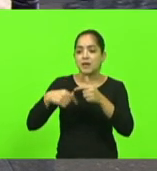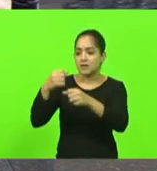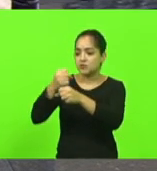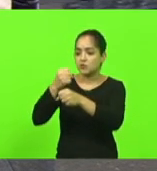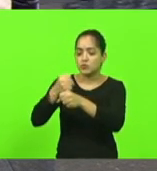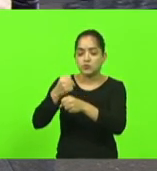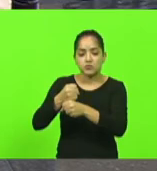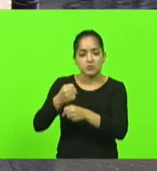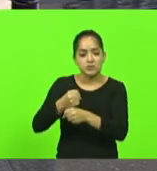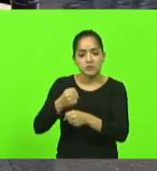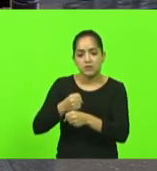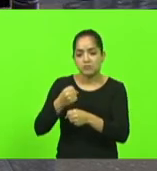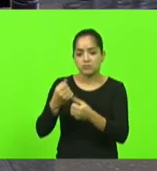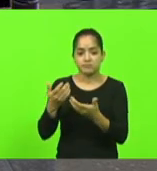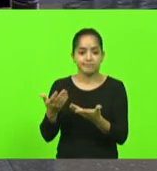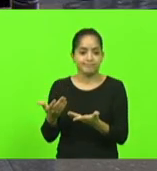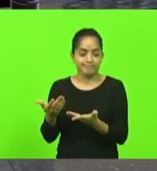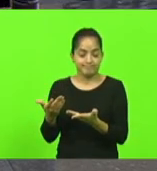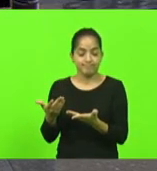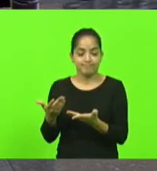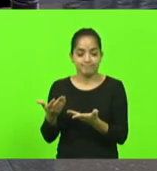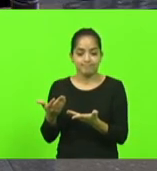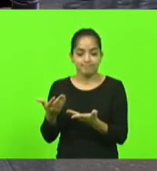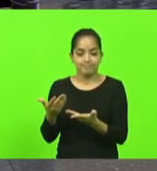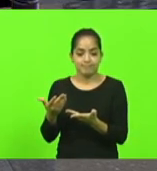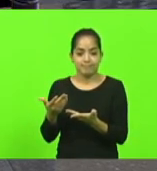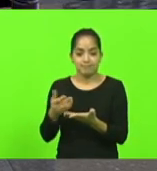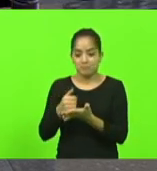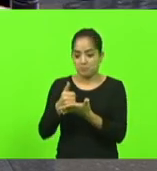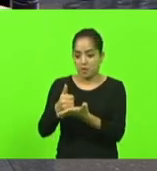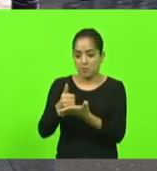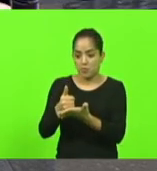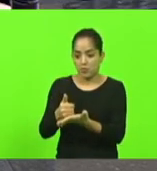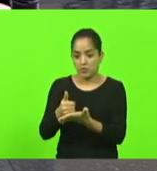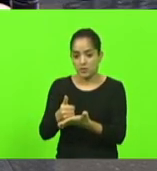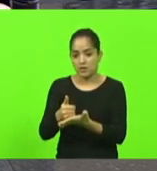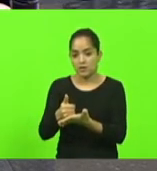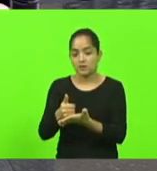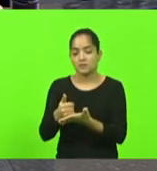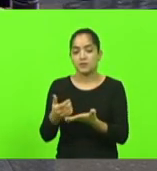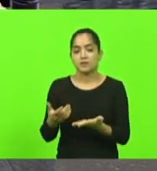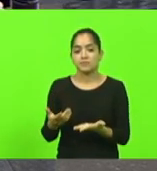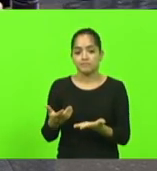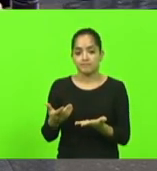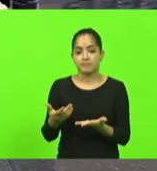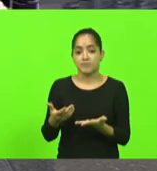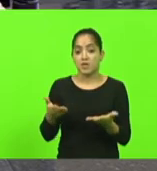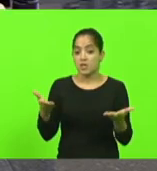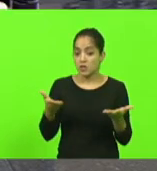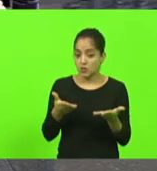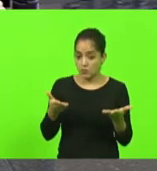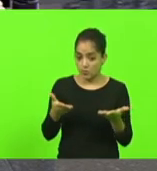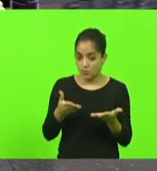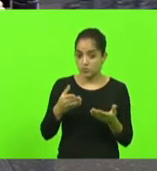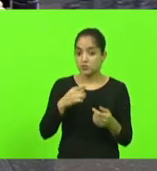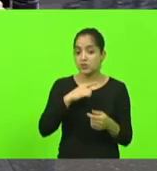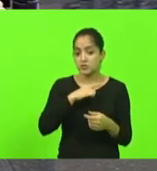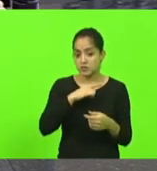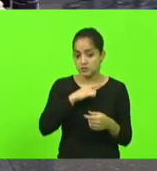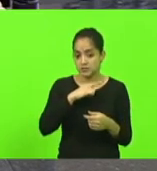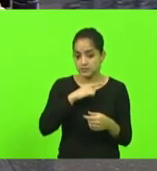bitorneira no carinho para carregar massa deputado Maurício e hoje tem aí os